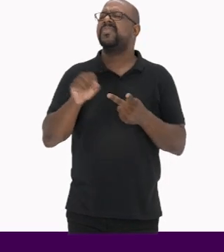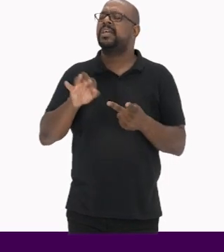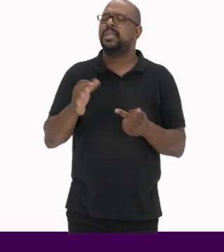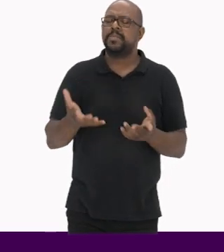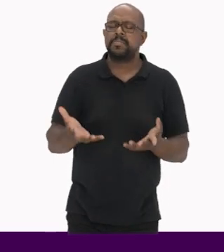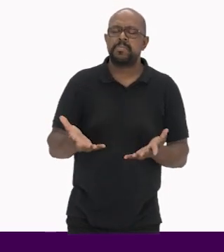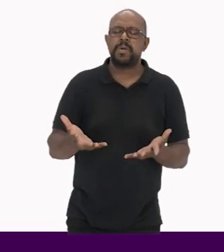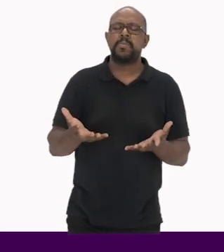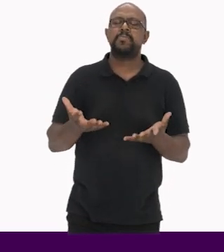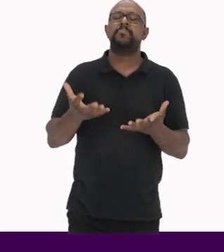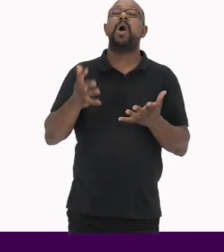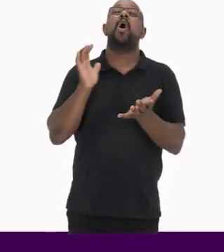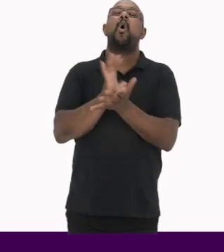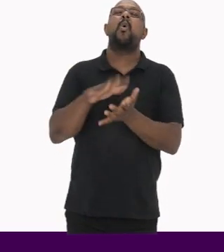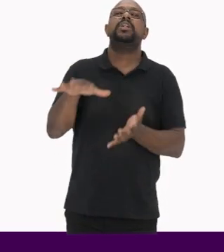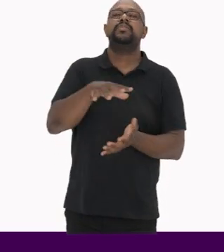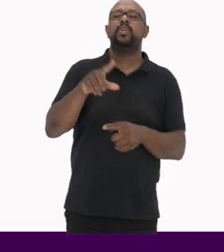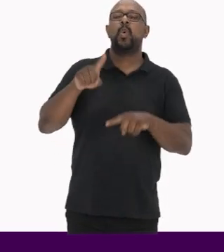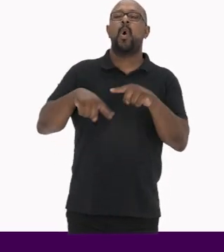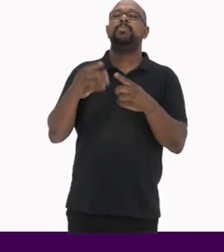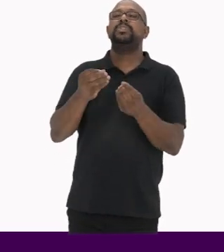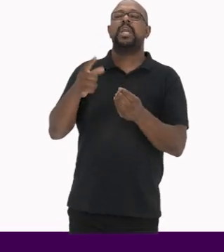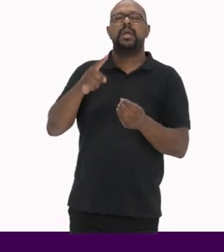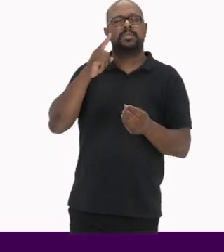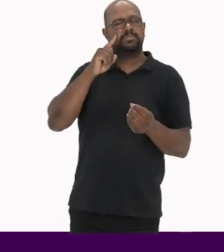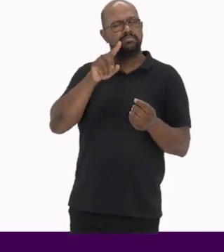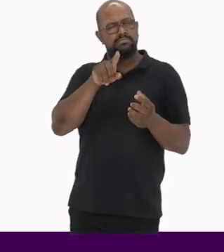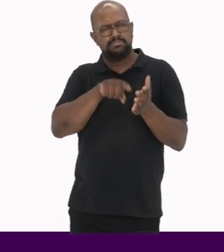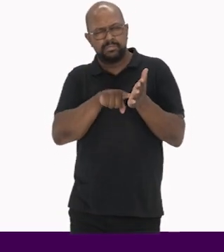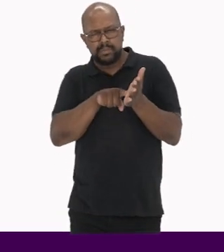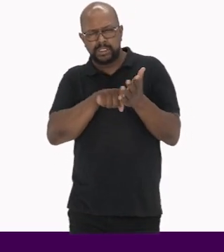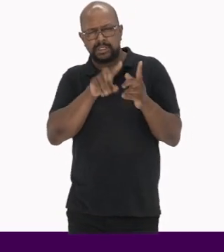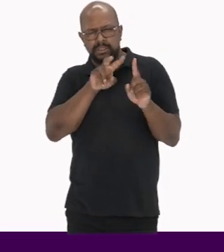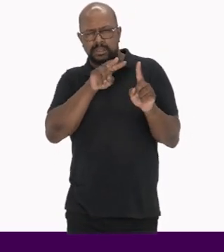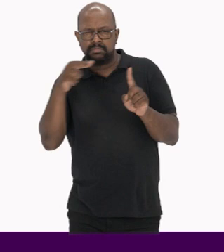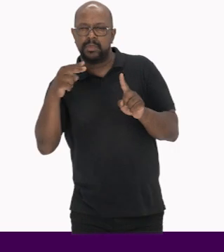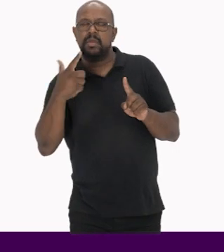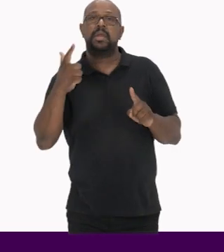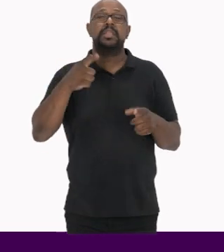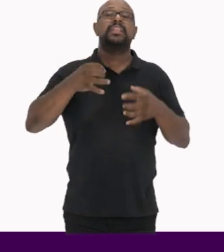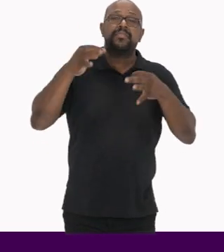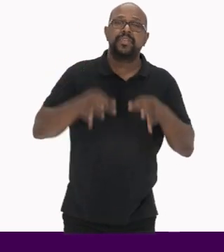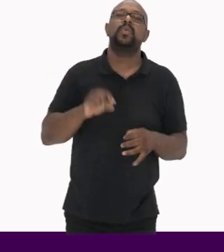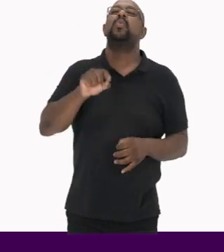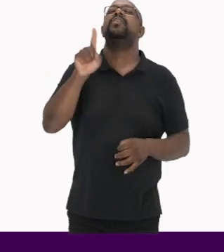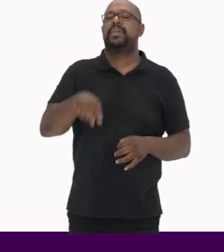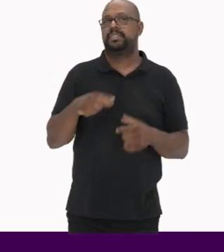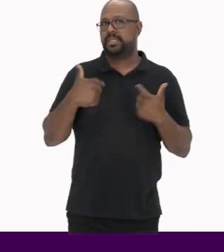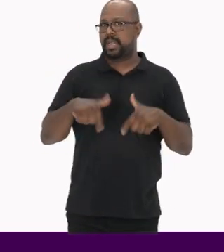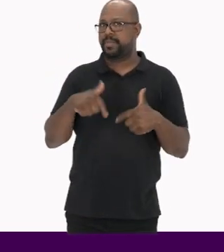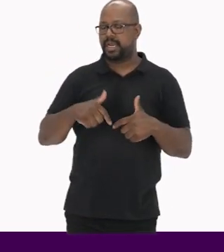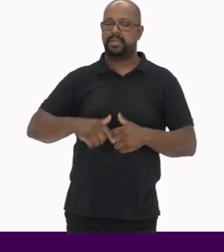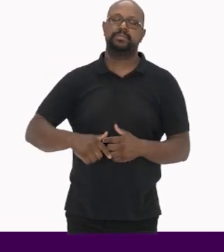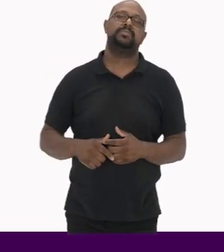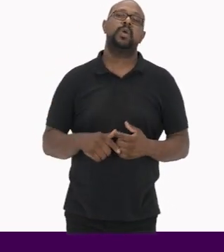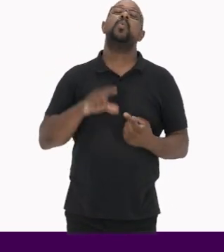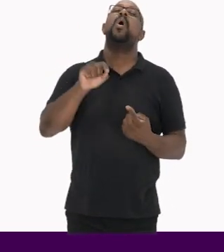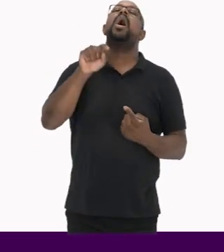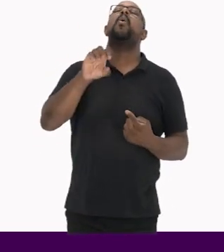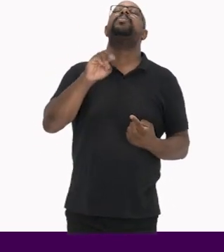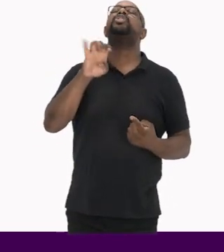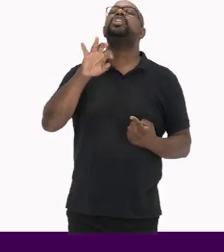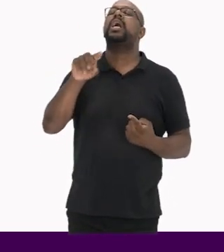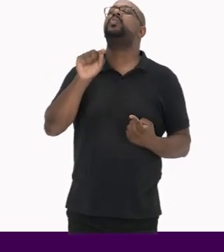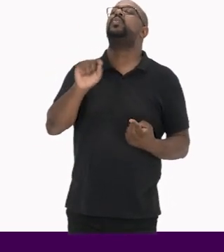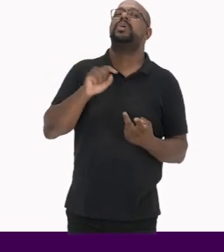a construção coletiva do objeto e recorte de pesquisa Isso é muito importante, definir o que será trabalhado Qual é o